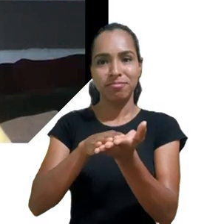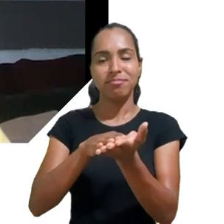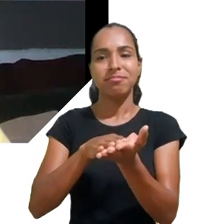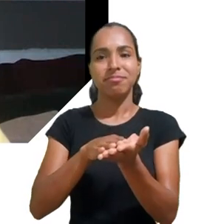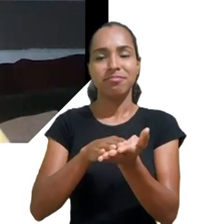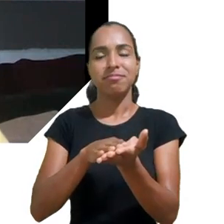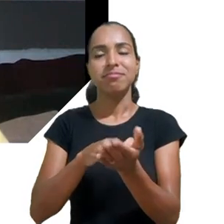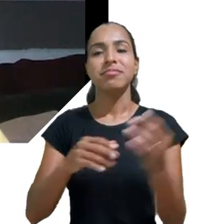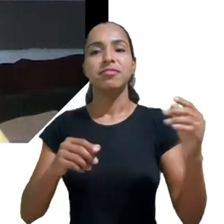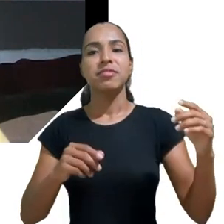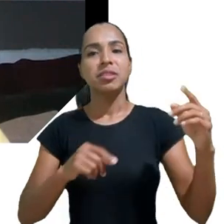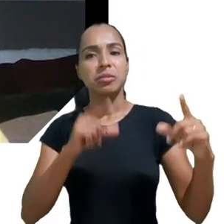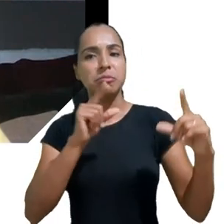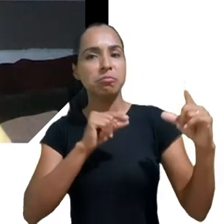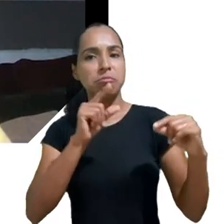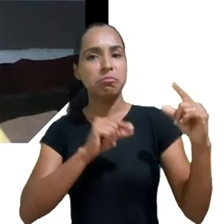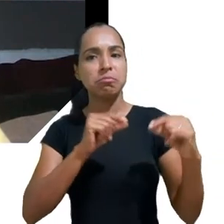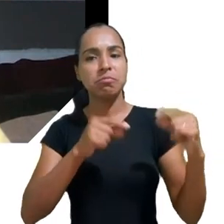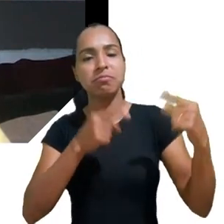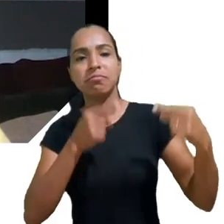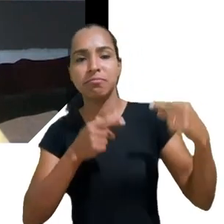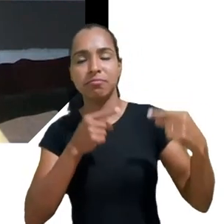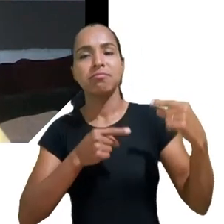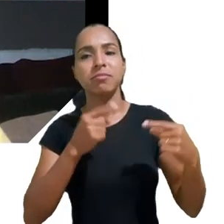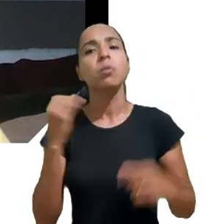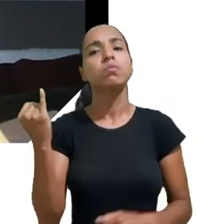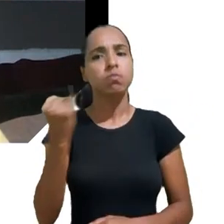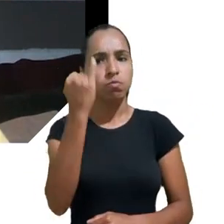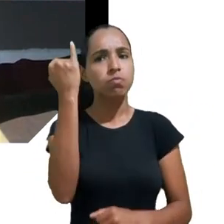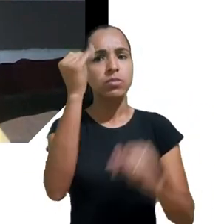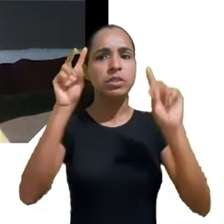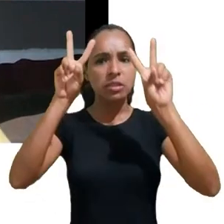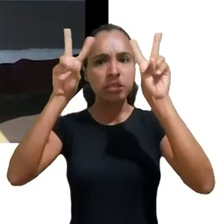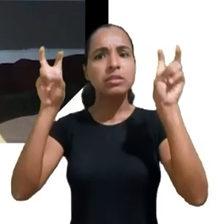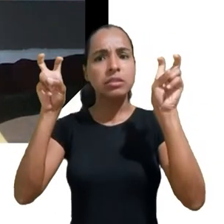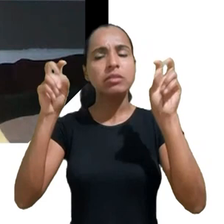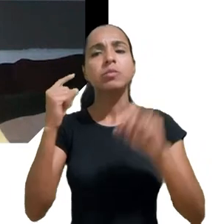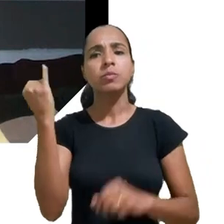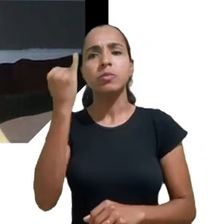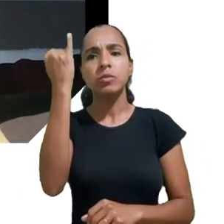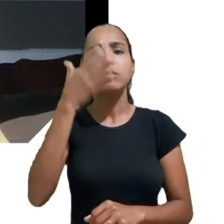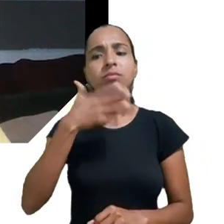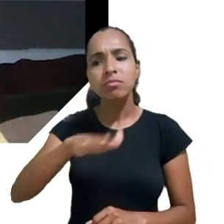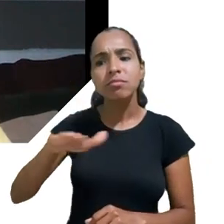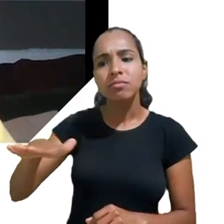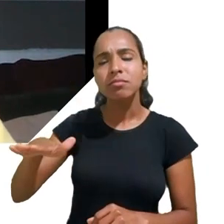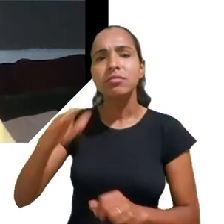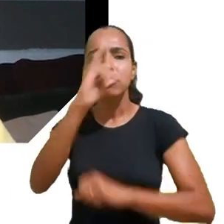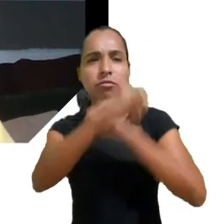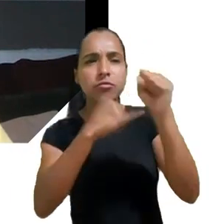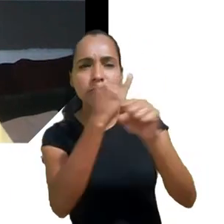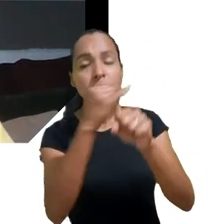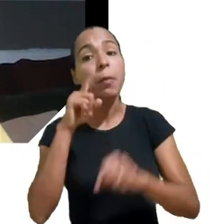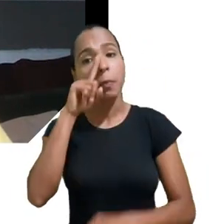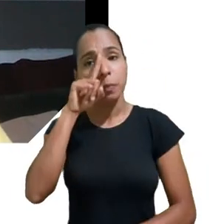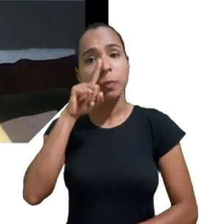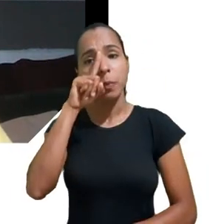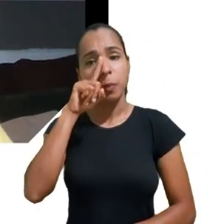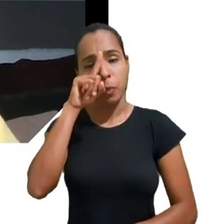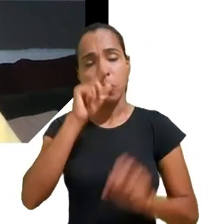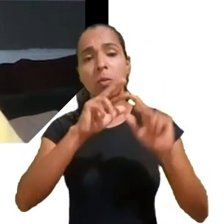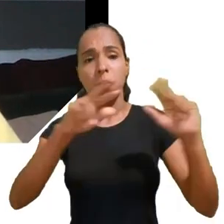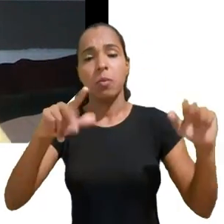riscos das crianças na internet. E o quanto é importante a gente vincular isso à